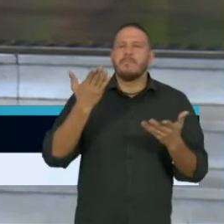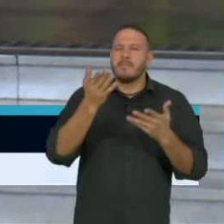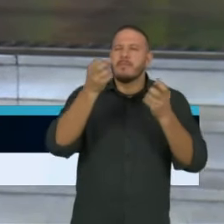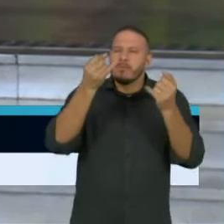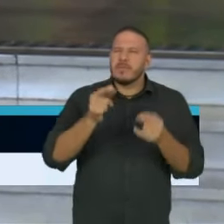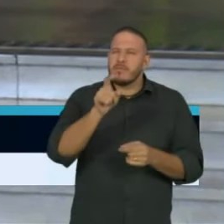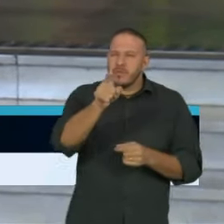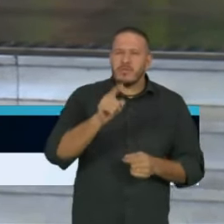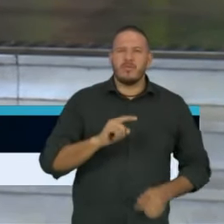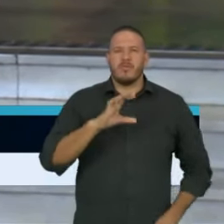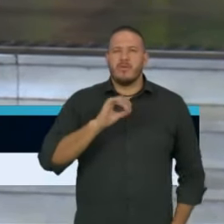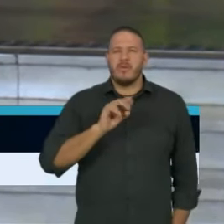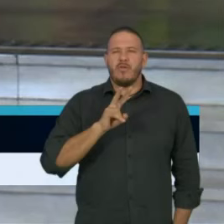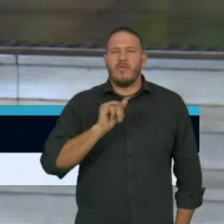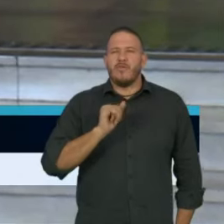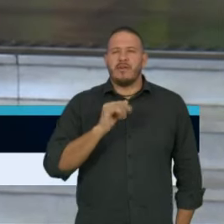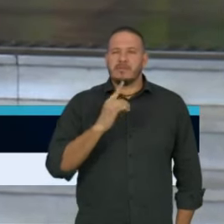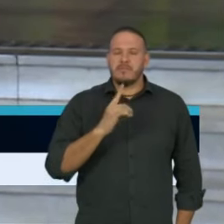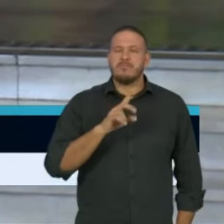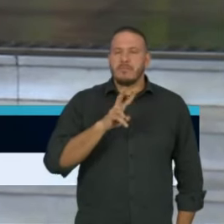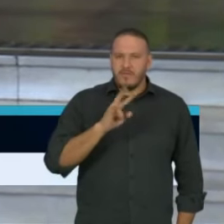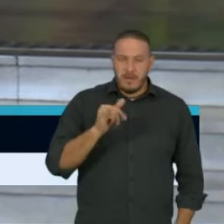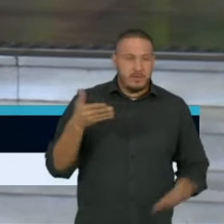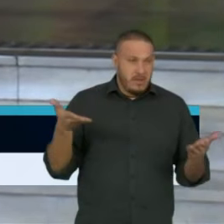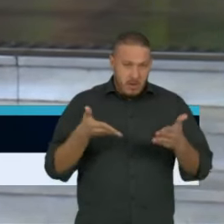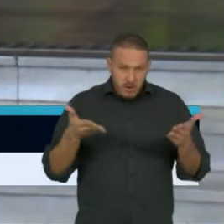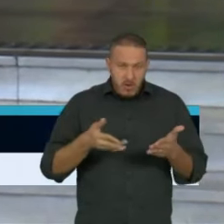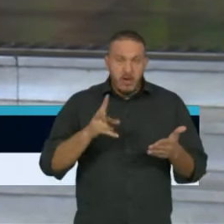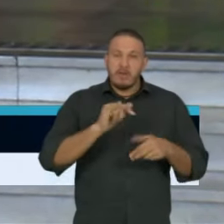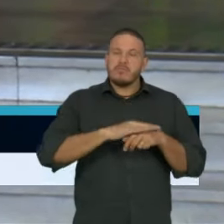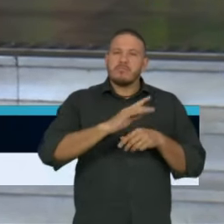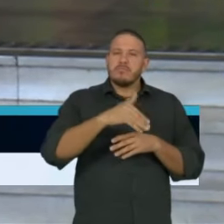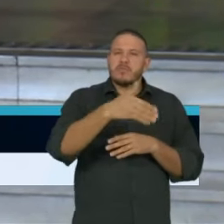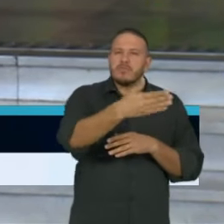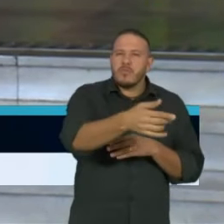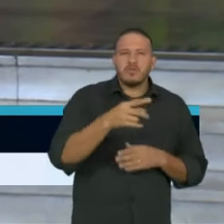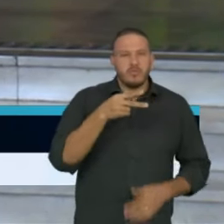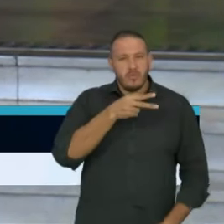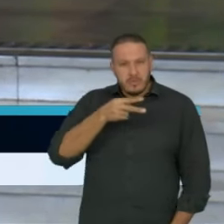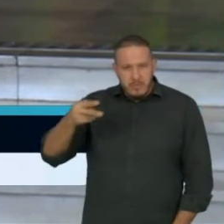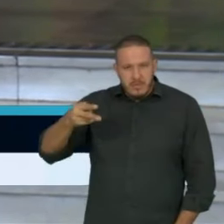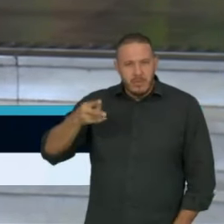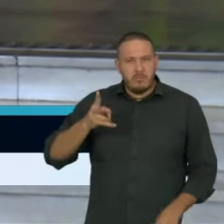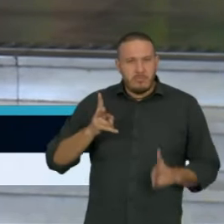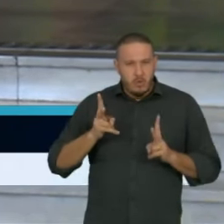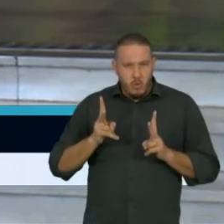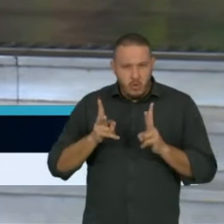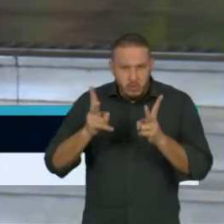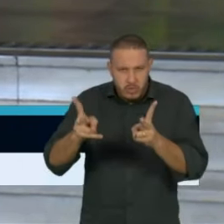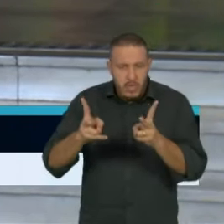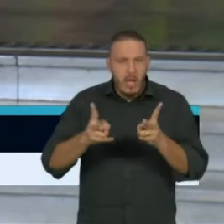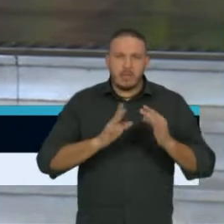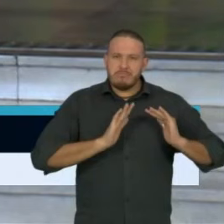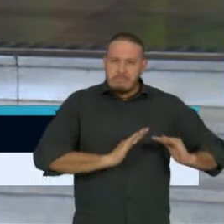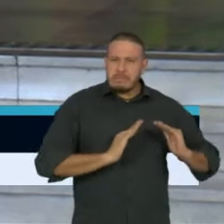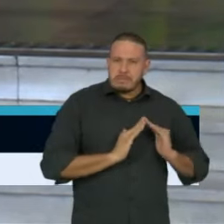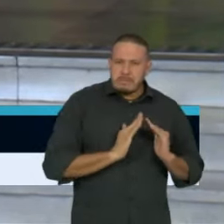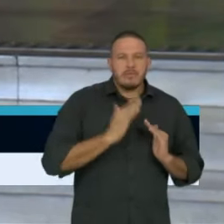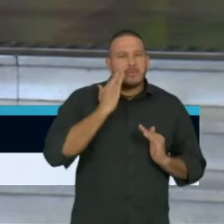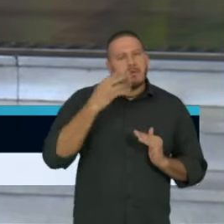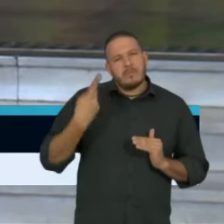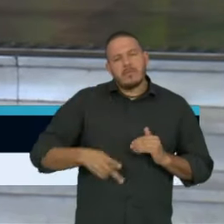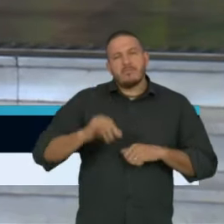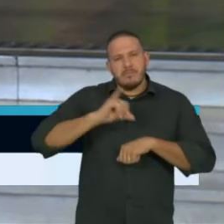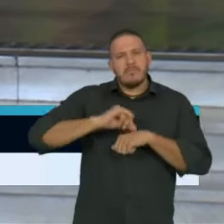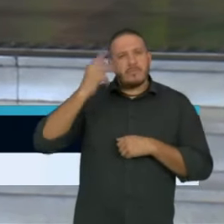sobre o combate que vai ser feito agora, nesses próximos 15 dias, é uma continuidade e a gente sabe que aqui na capital você